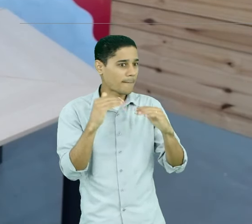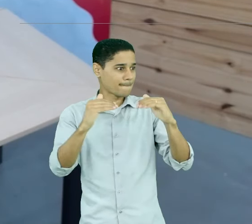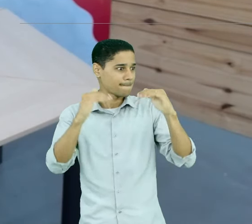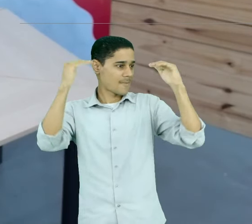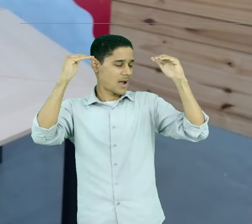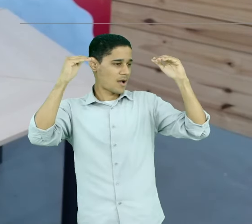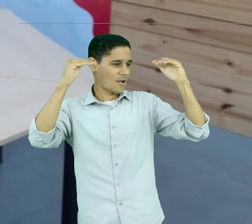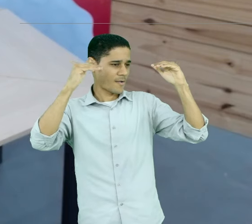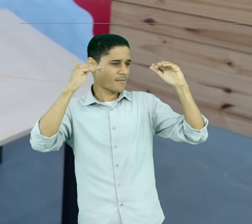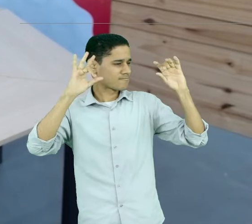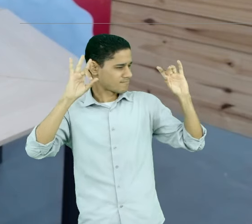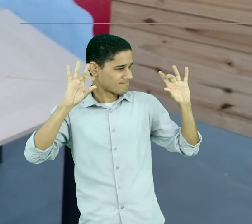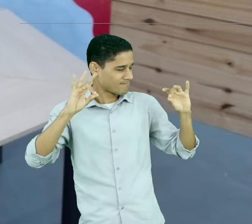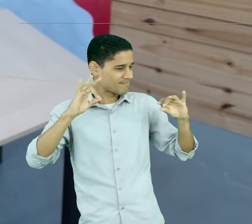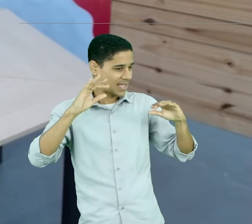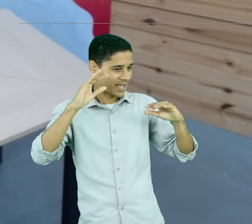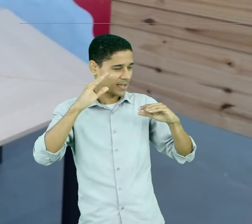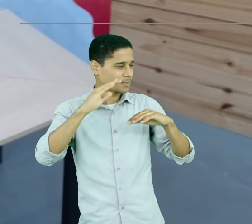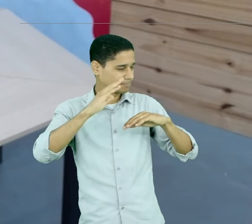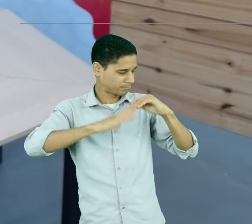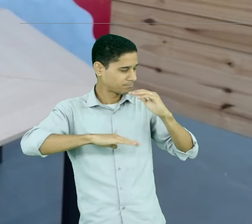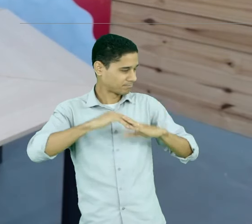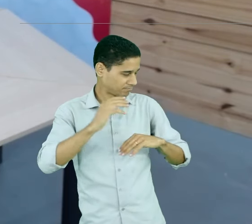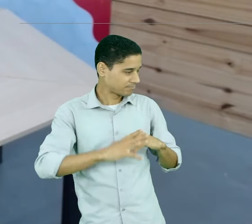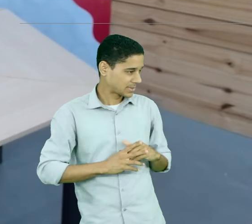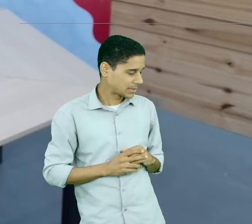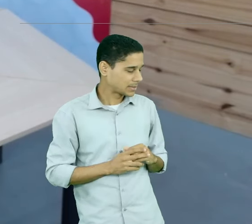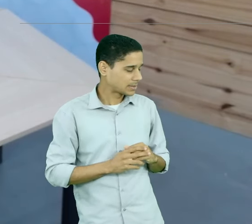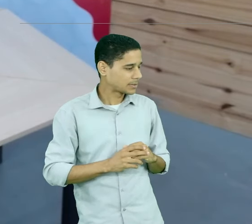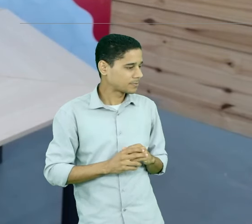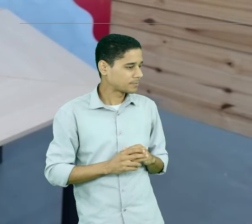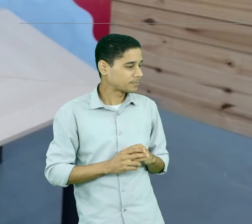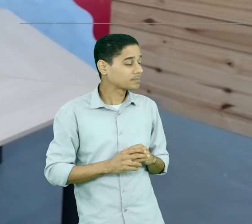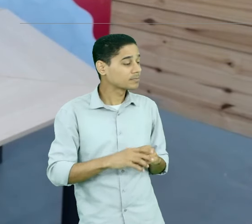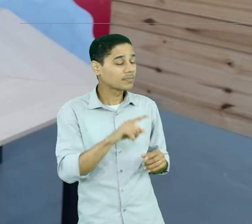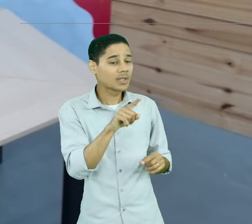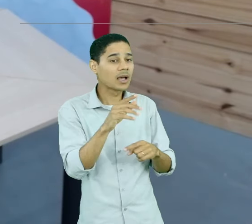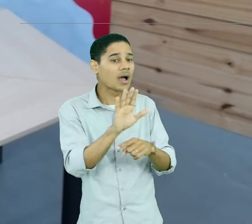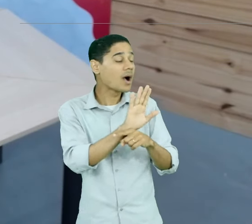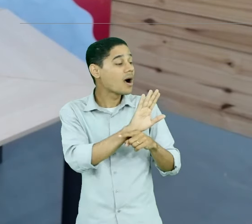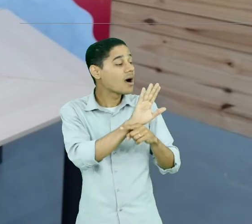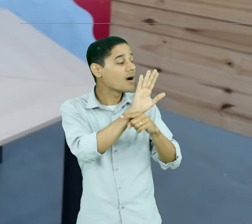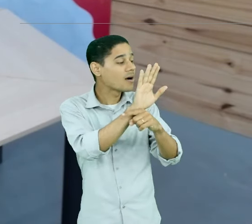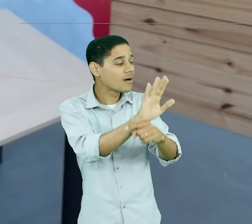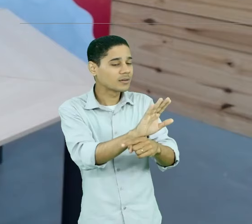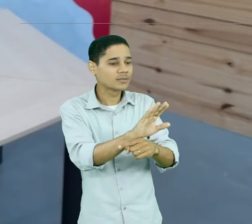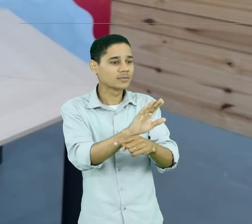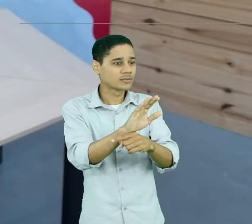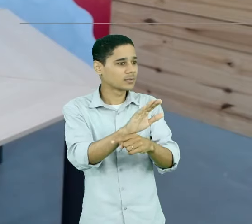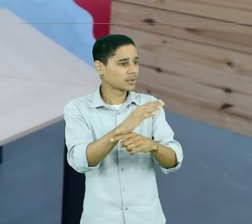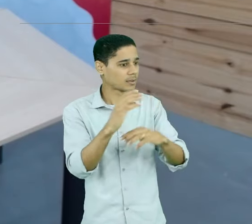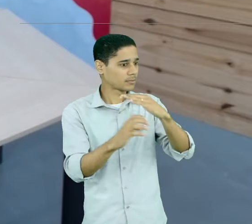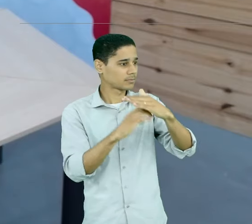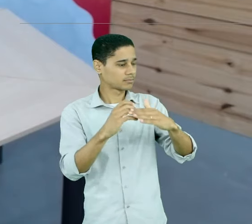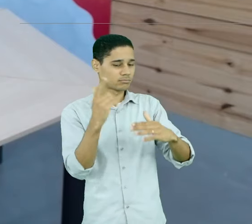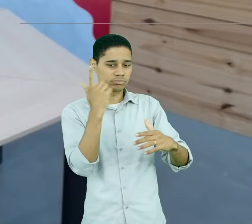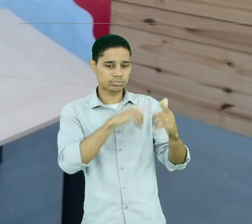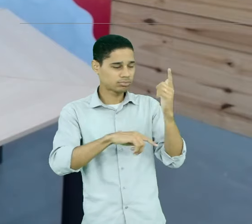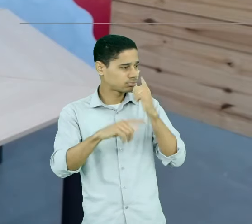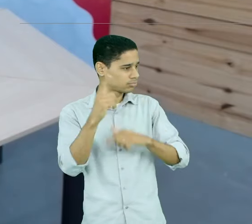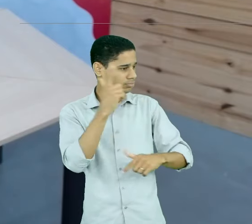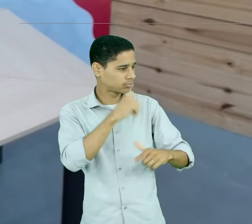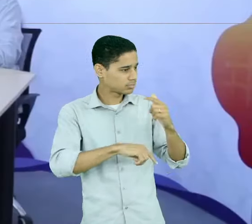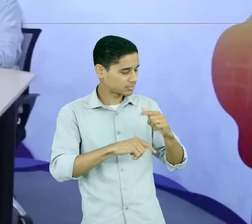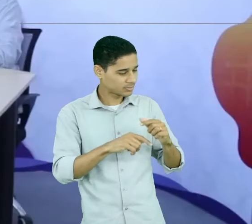também muito importante na empresa. E que ajuda muito nos resultados organizacionais. É